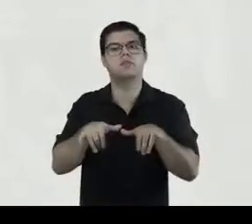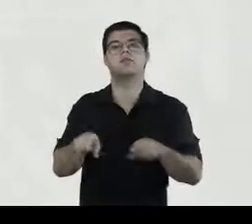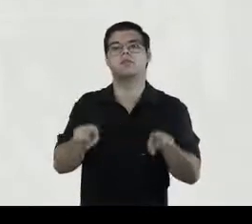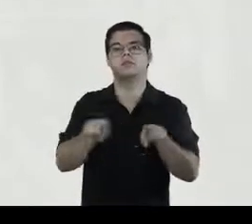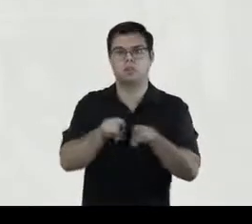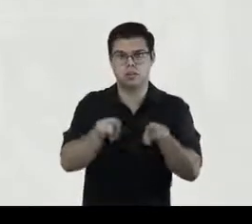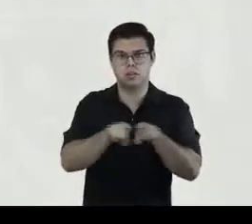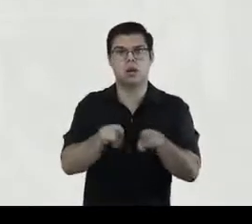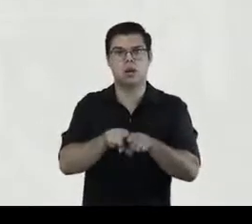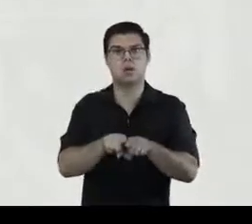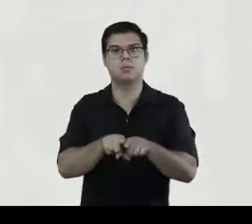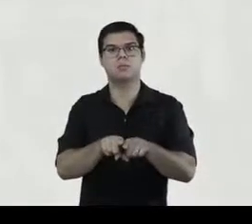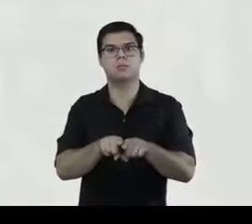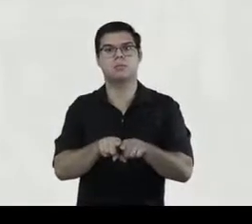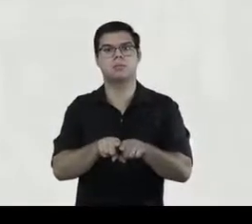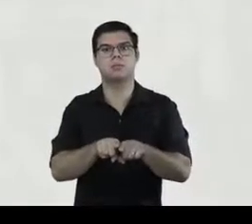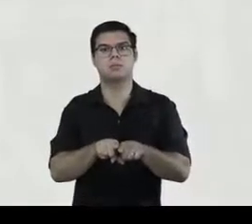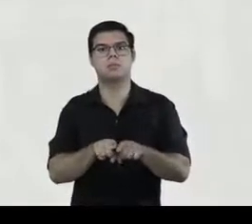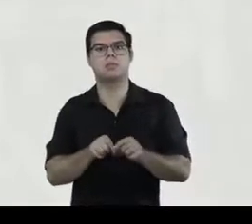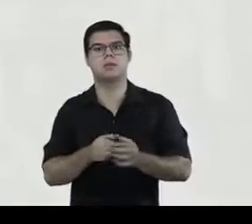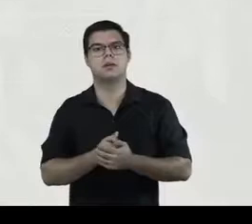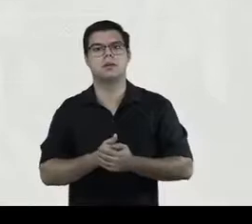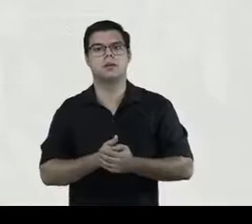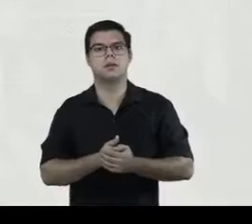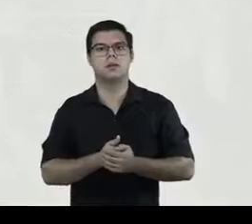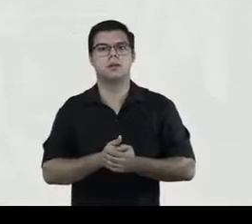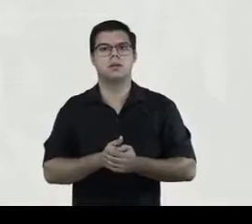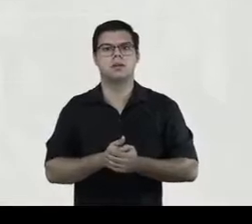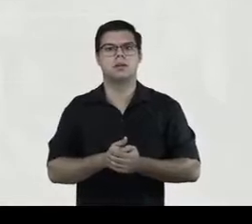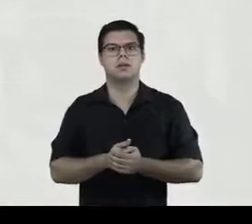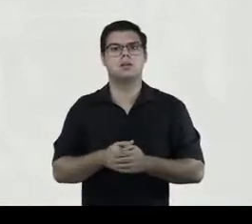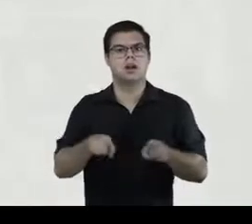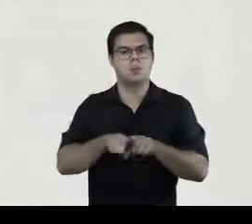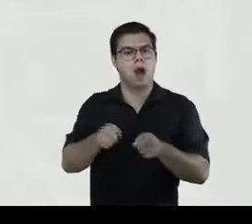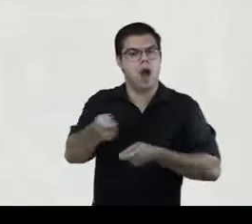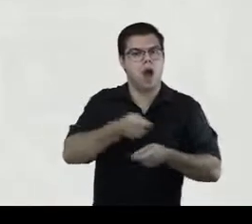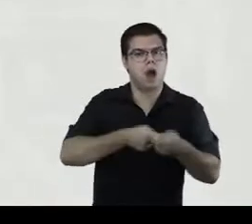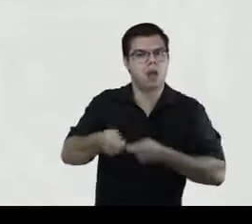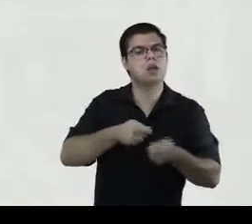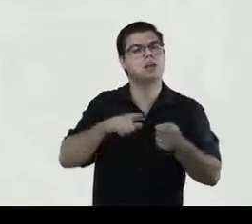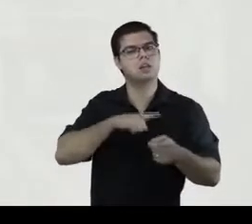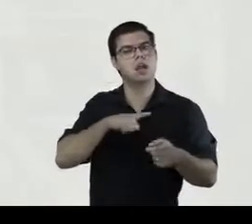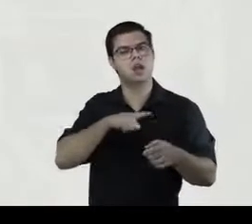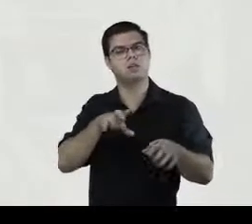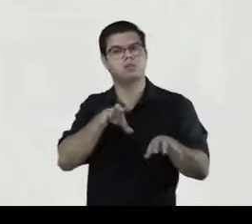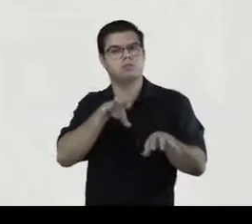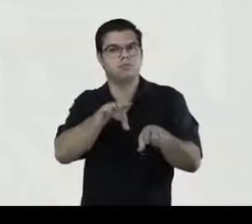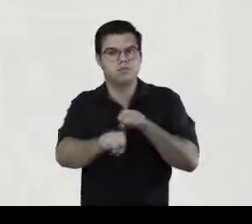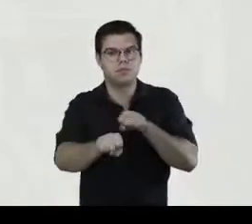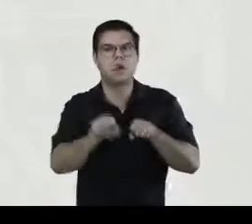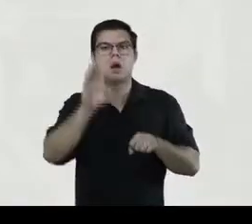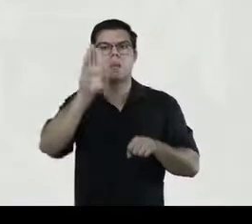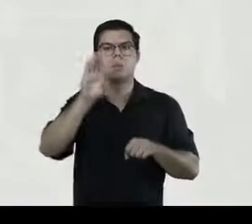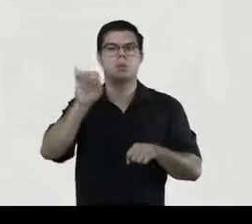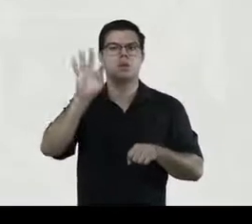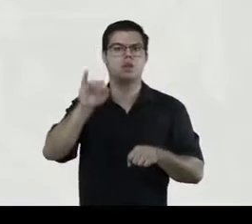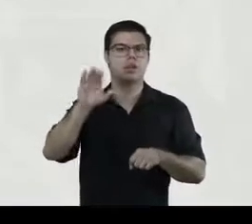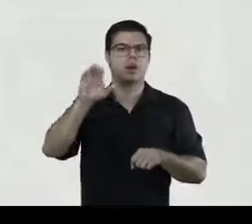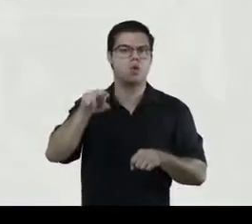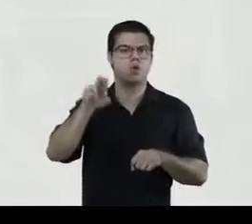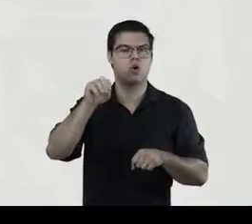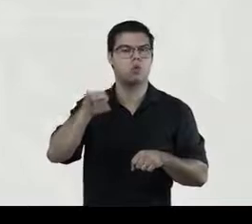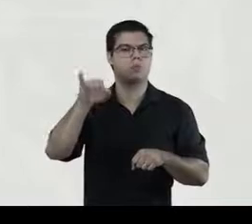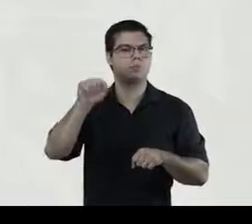Administração da Educação à Distância, e possui graduação em Biblioteconomia pela Universidade Federal da